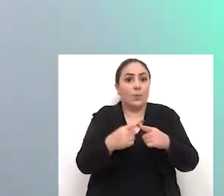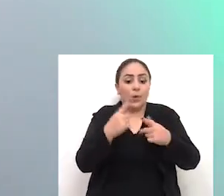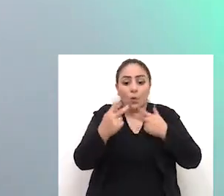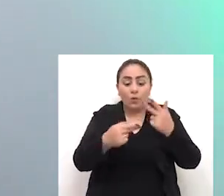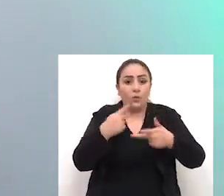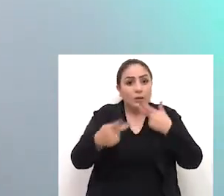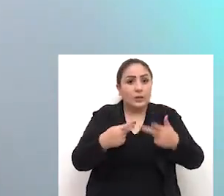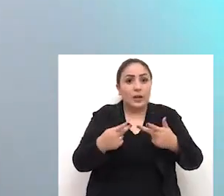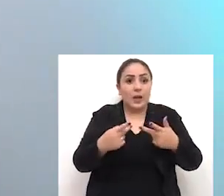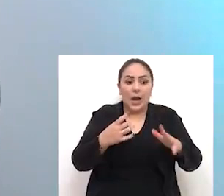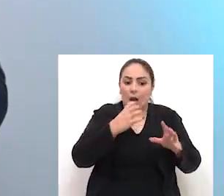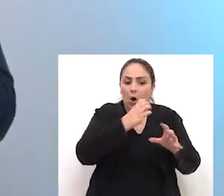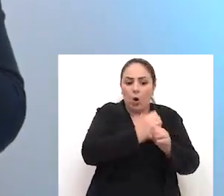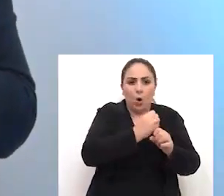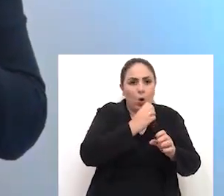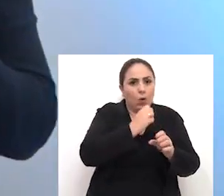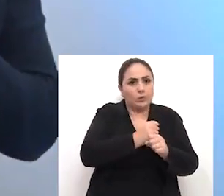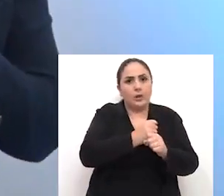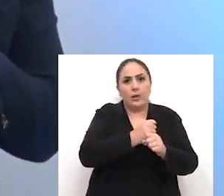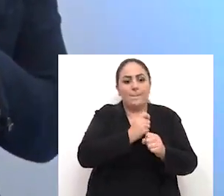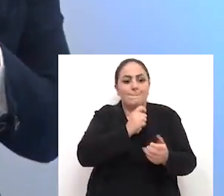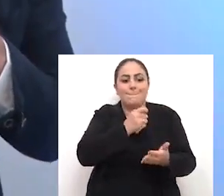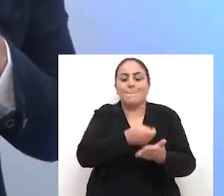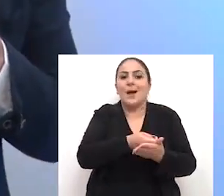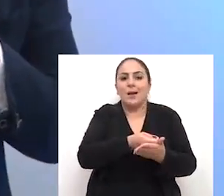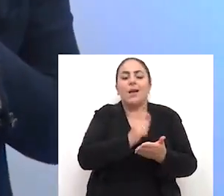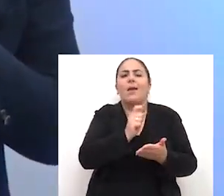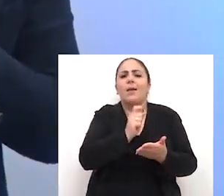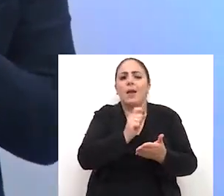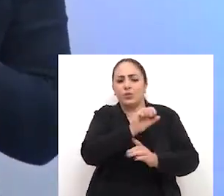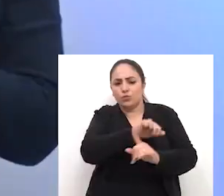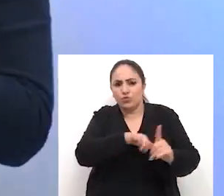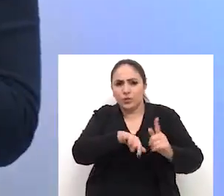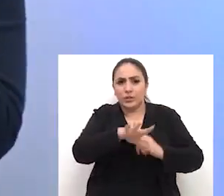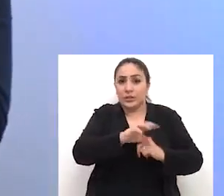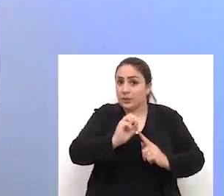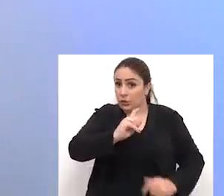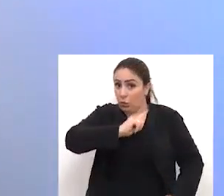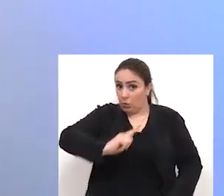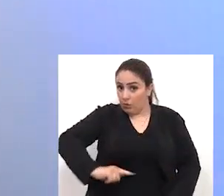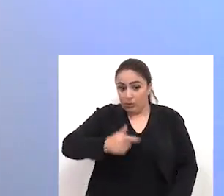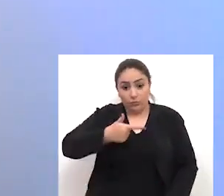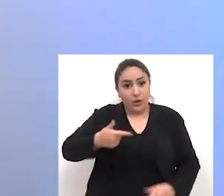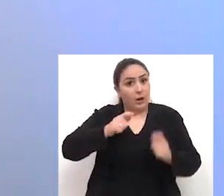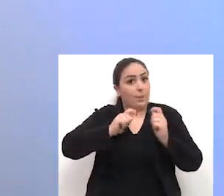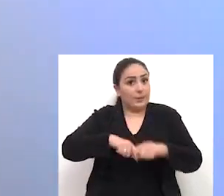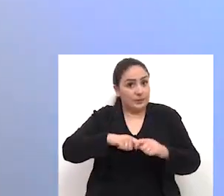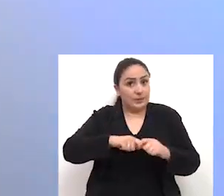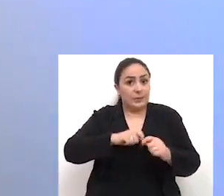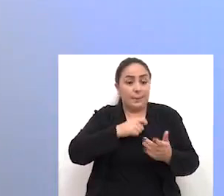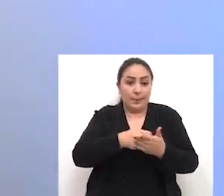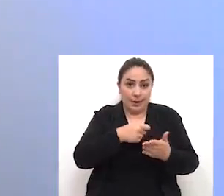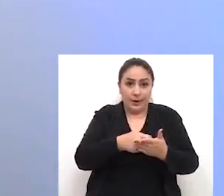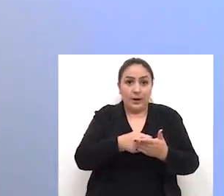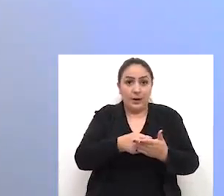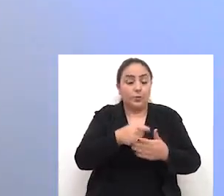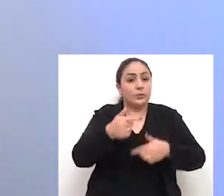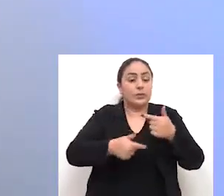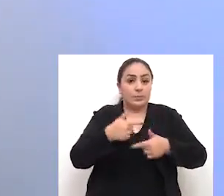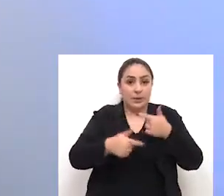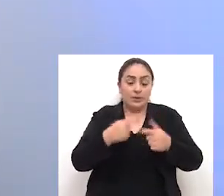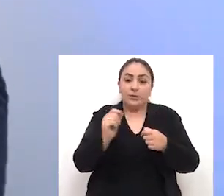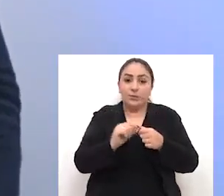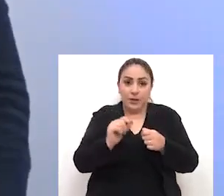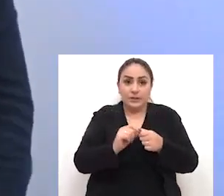insisto, a conta sempre é paga pela sociedade. Se o governo não tiver capacidade de sustentar minimamente os